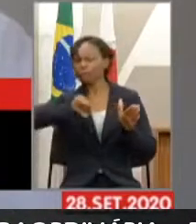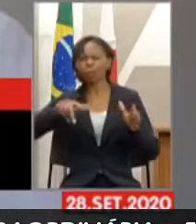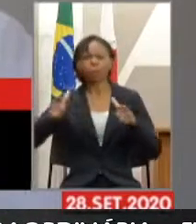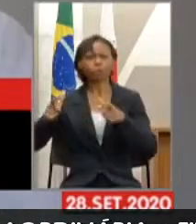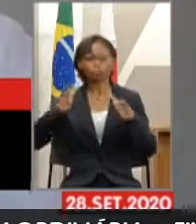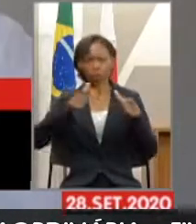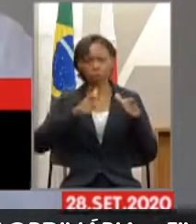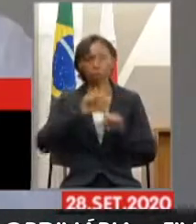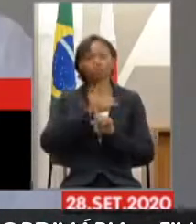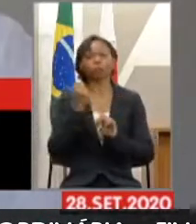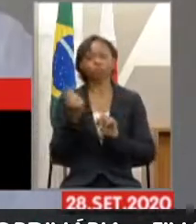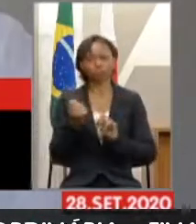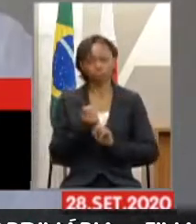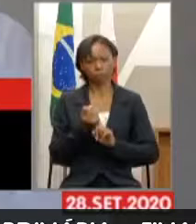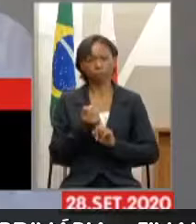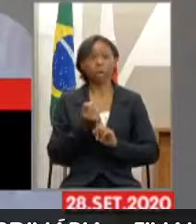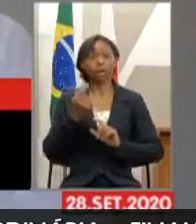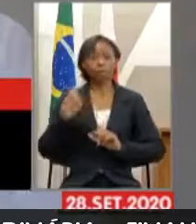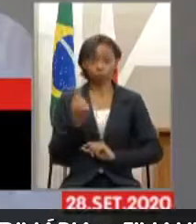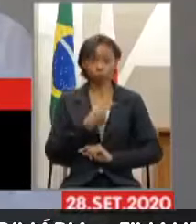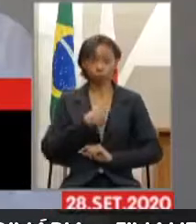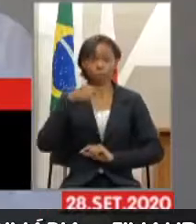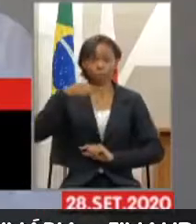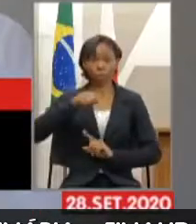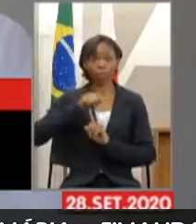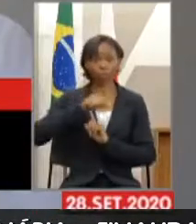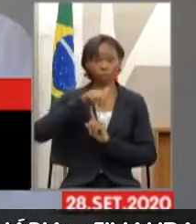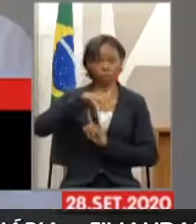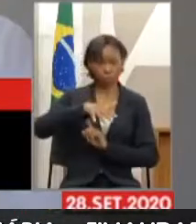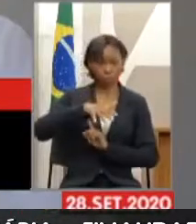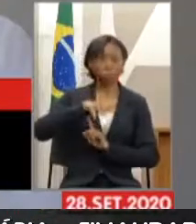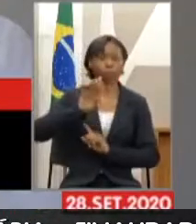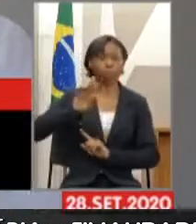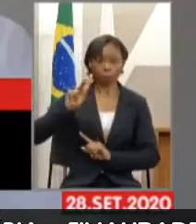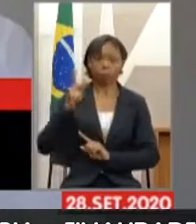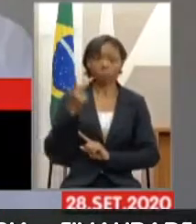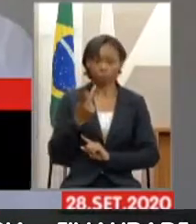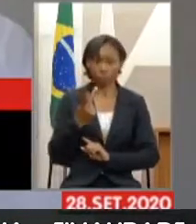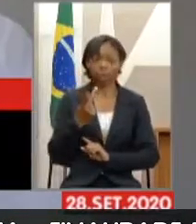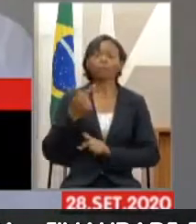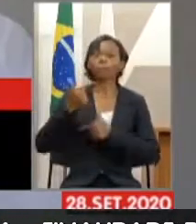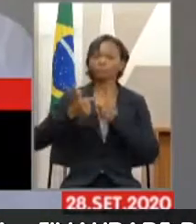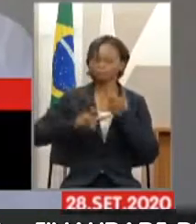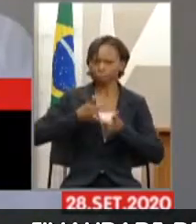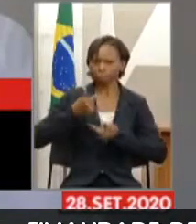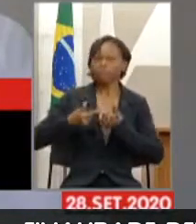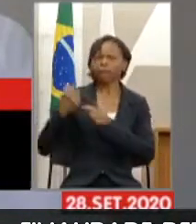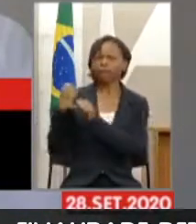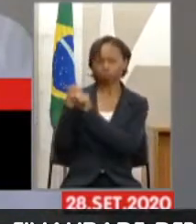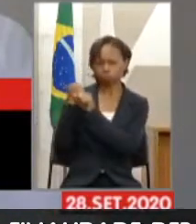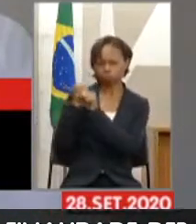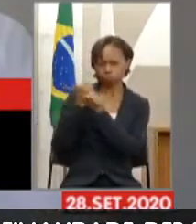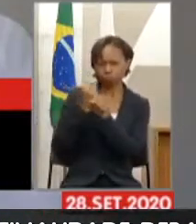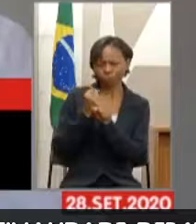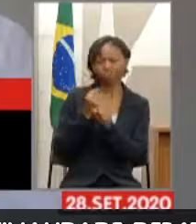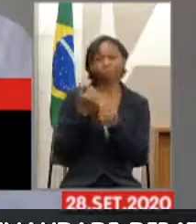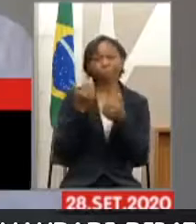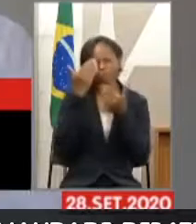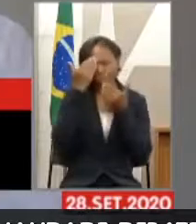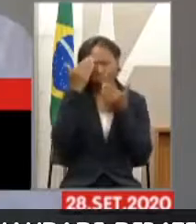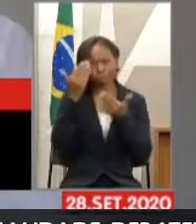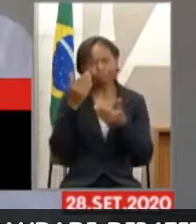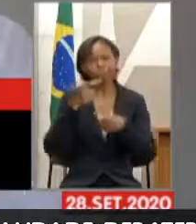Inclusive nós, da Igreja e da Arquidiocese de Belo Horizonte, temos feito esse trabalho há muitos anos. Obrigado pela